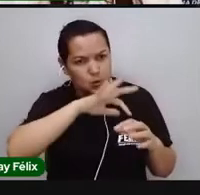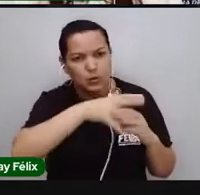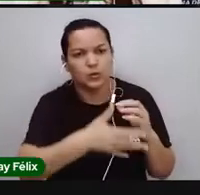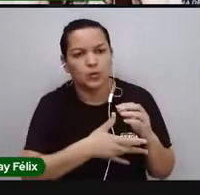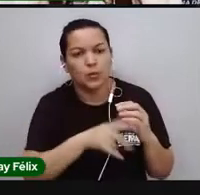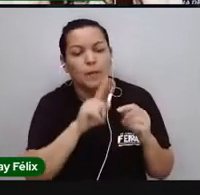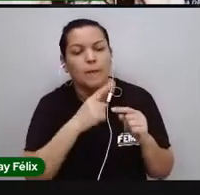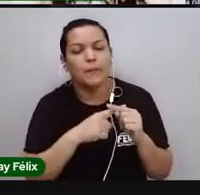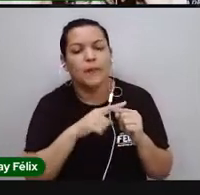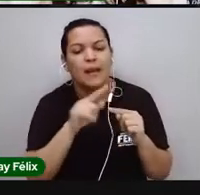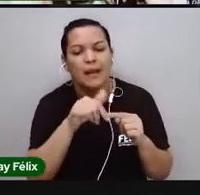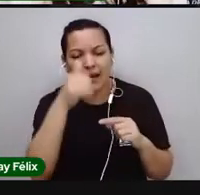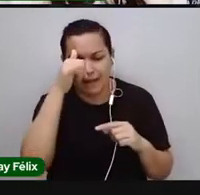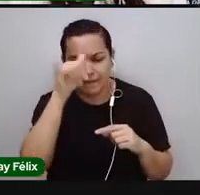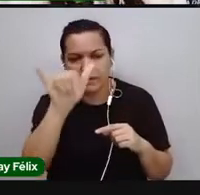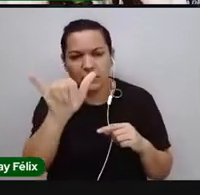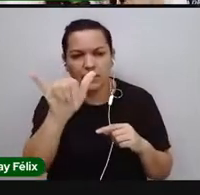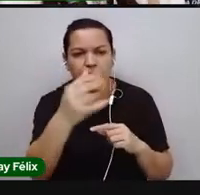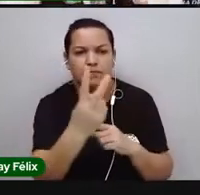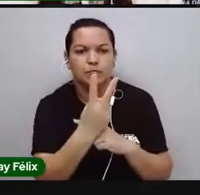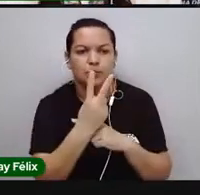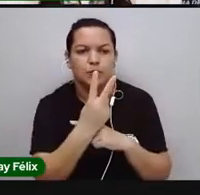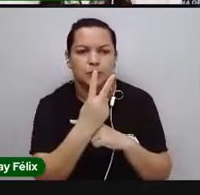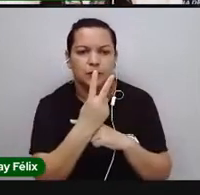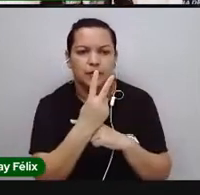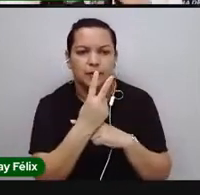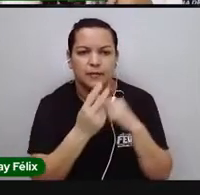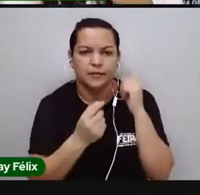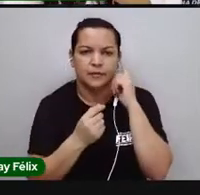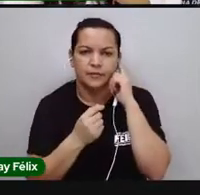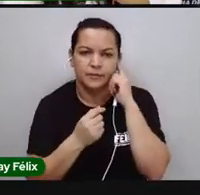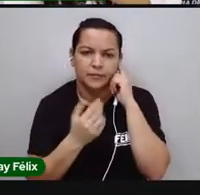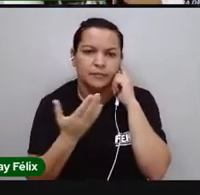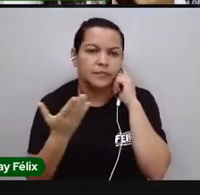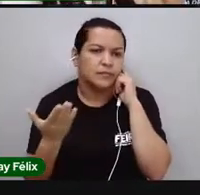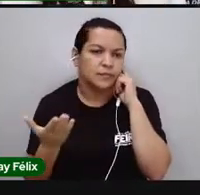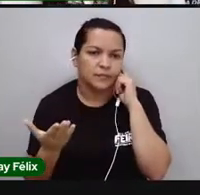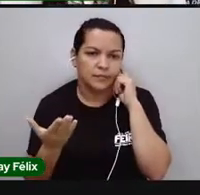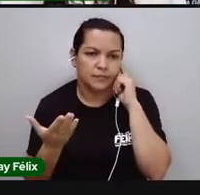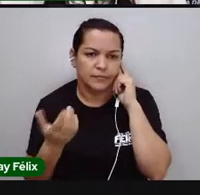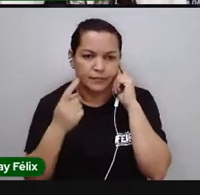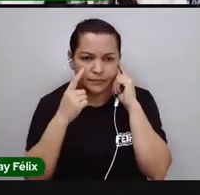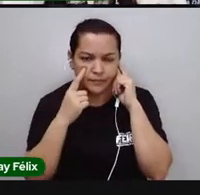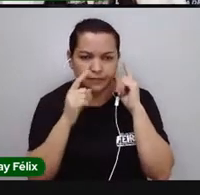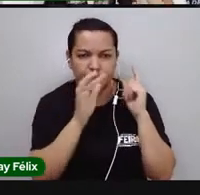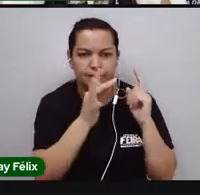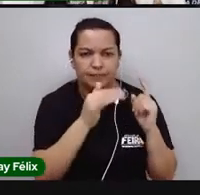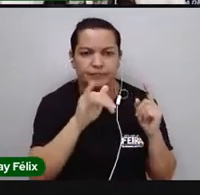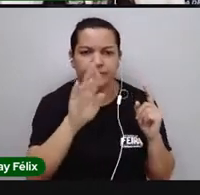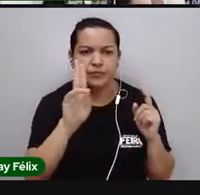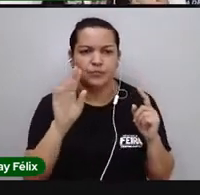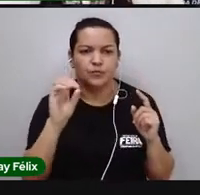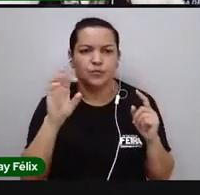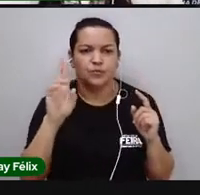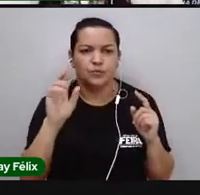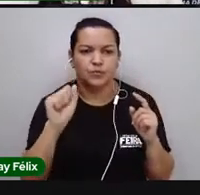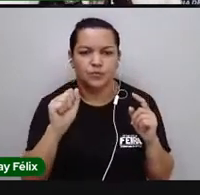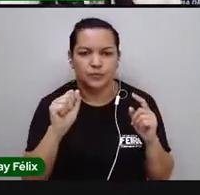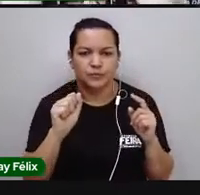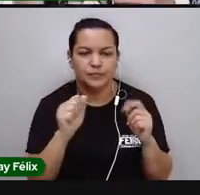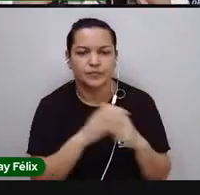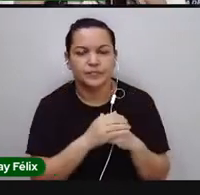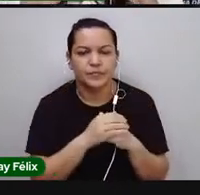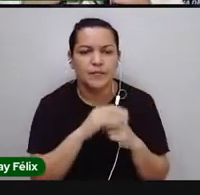preventiva, E aí eu trago, então, a Fiocruz e o Butantan, o Instituto